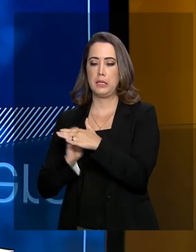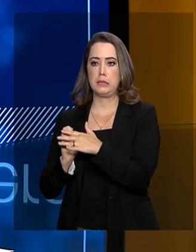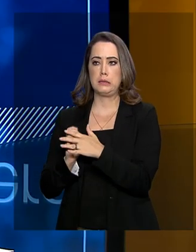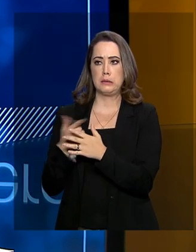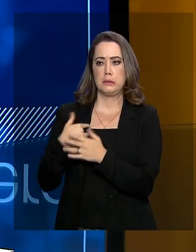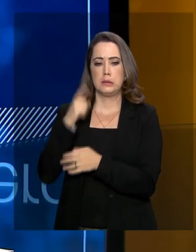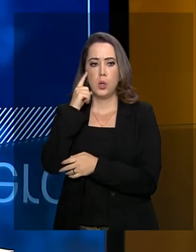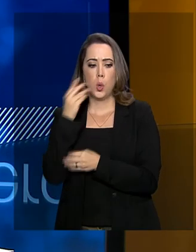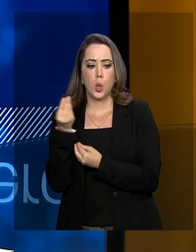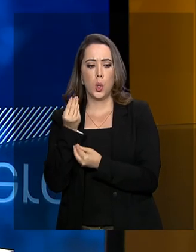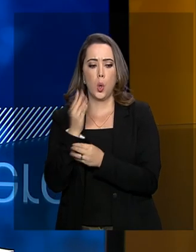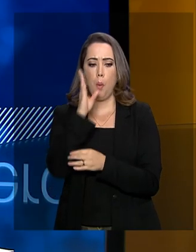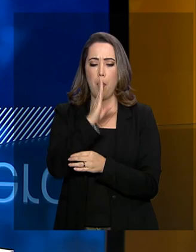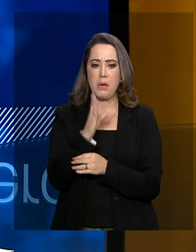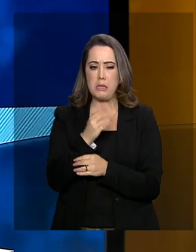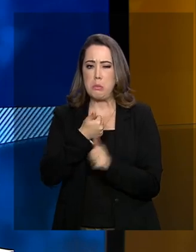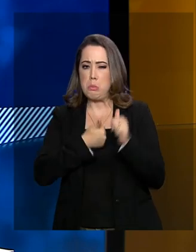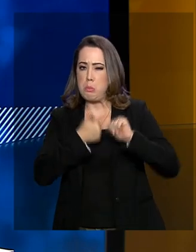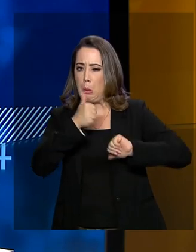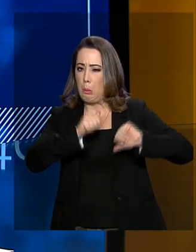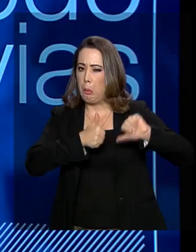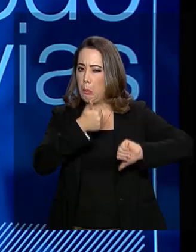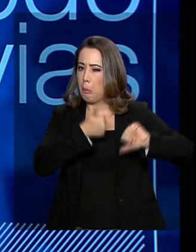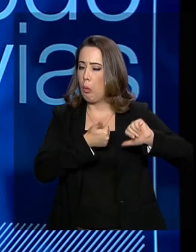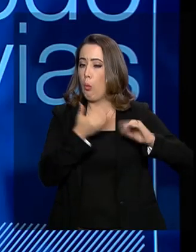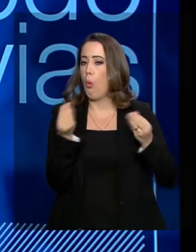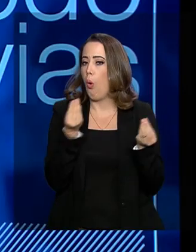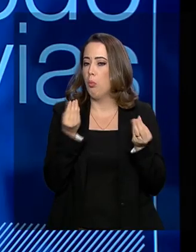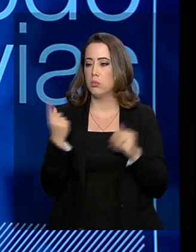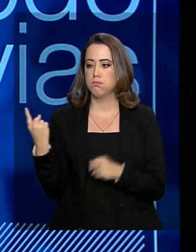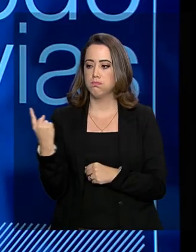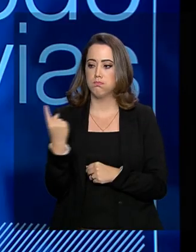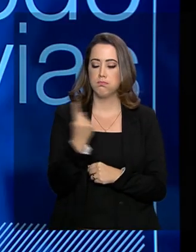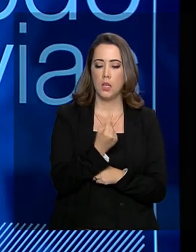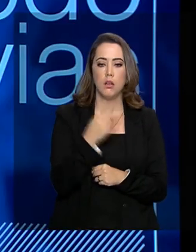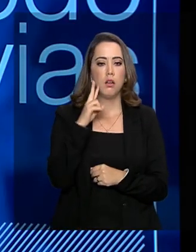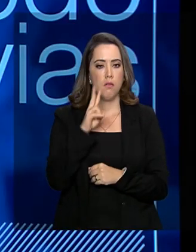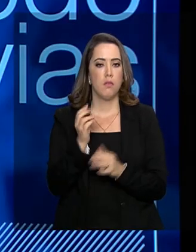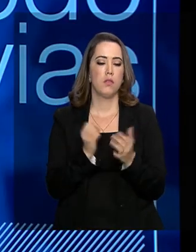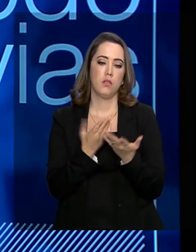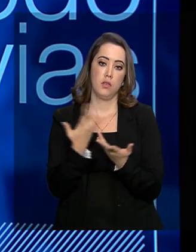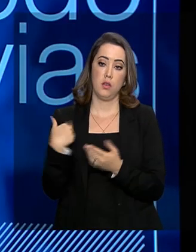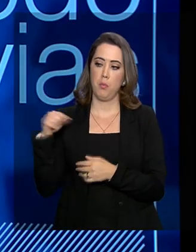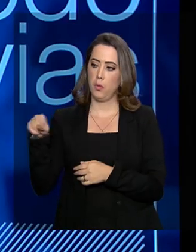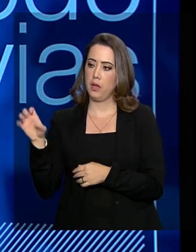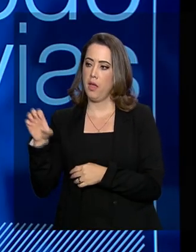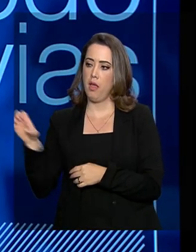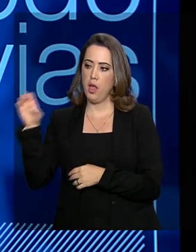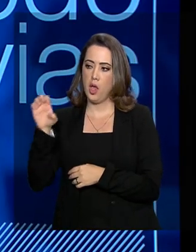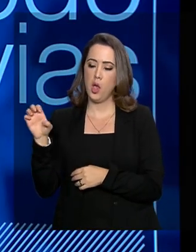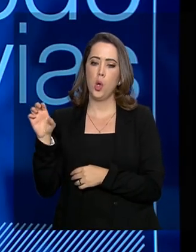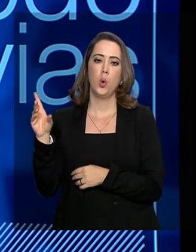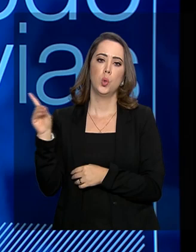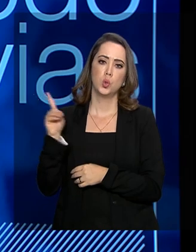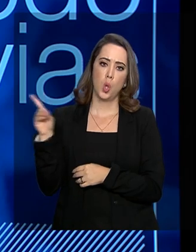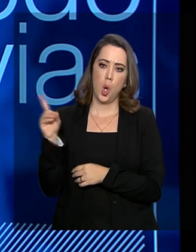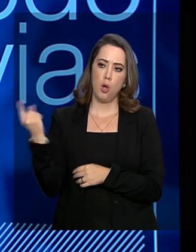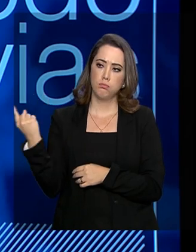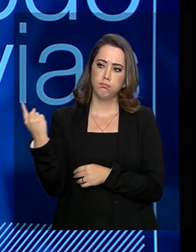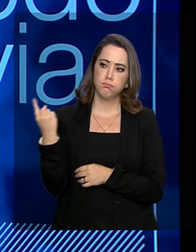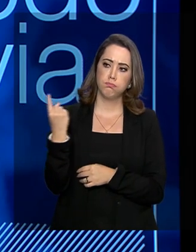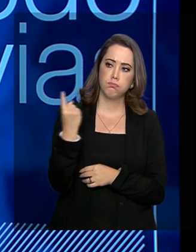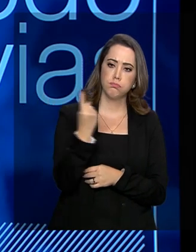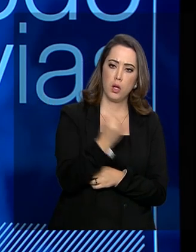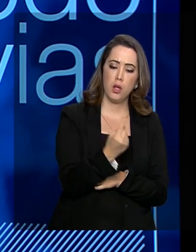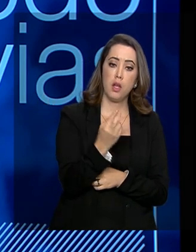colocar o recurso dele. Então, quando o investidor estrangeiro vem para o Brasil, ele tira da sua matriz em euro ou em dólar, vai transformar essa matriz em reais,